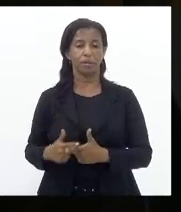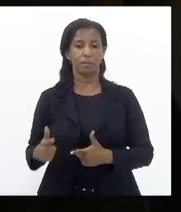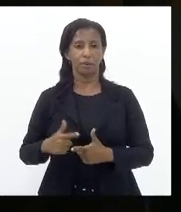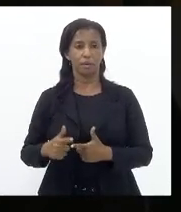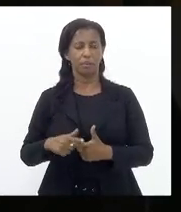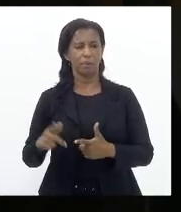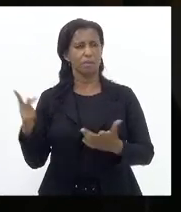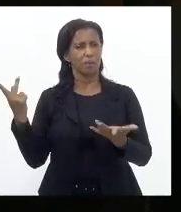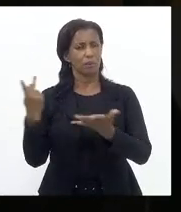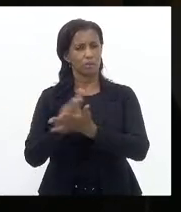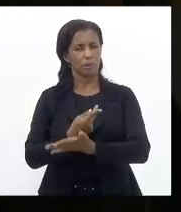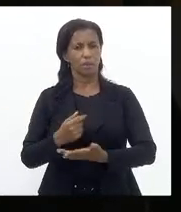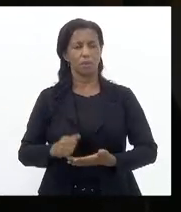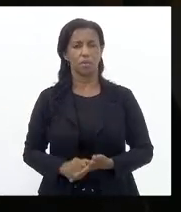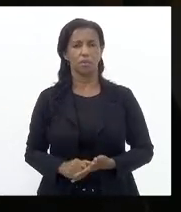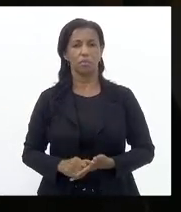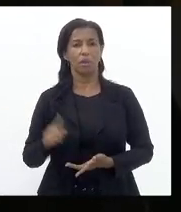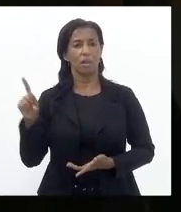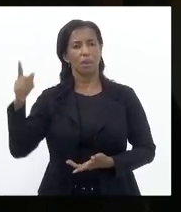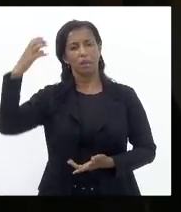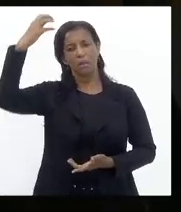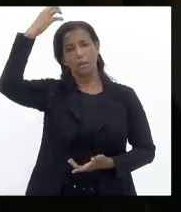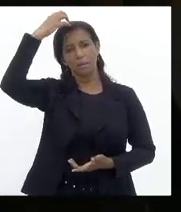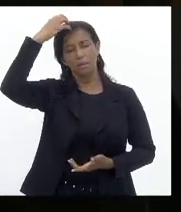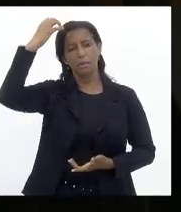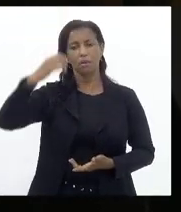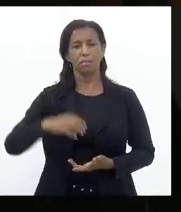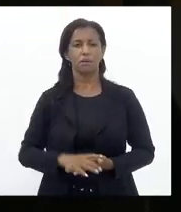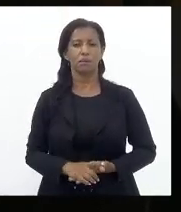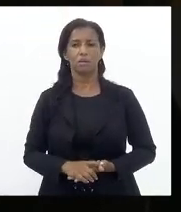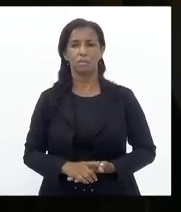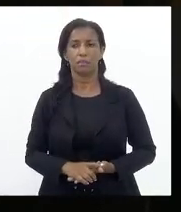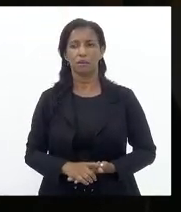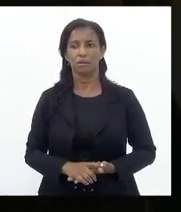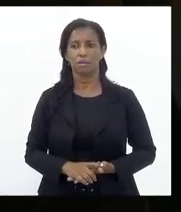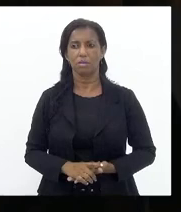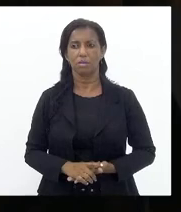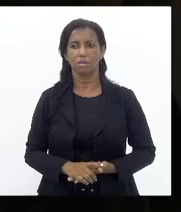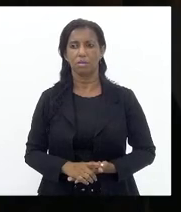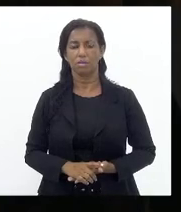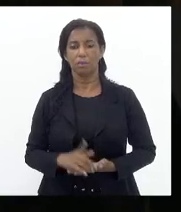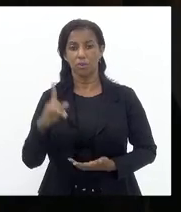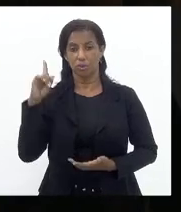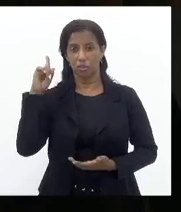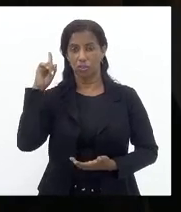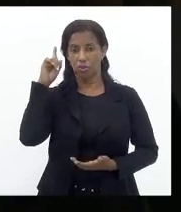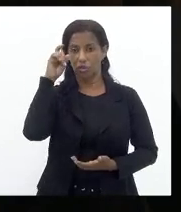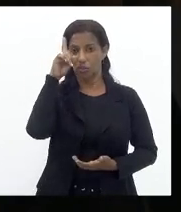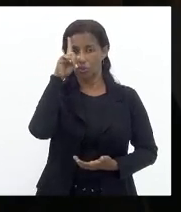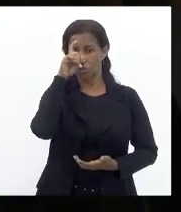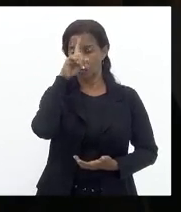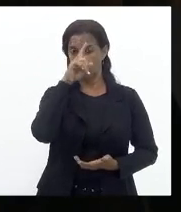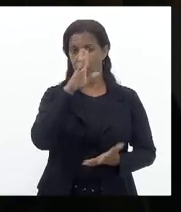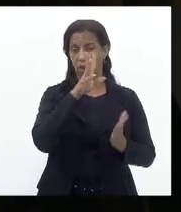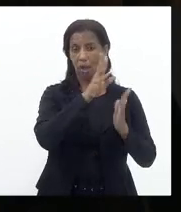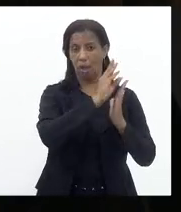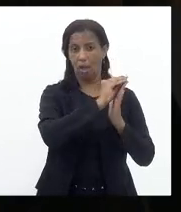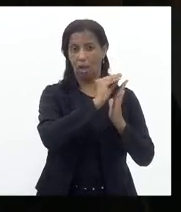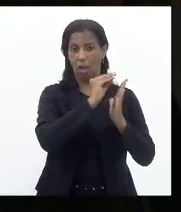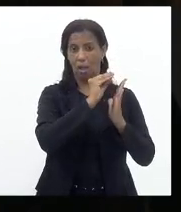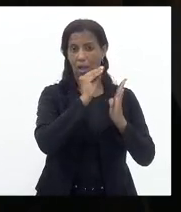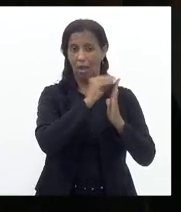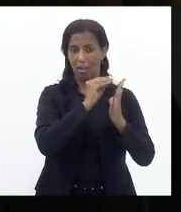Que vem acontecendo Em Angra dos Reis Que é a questão Da dificuldade De agendamento